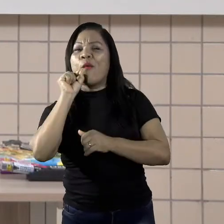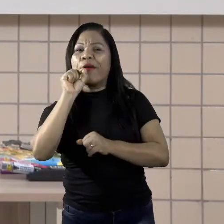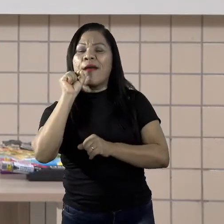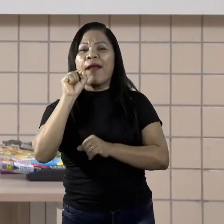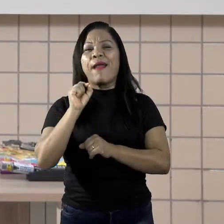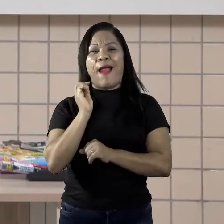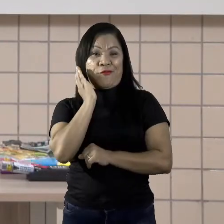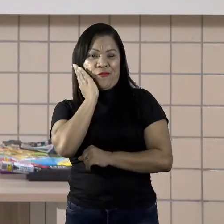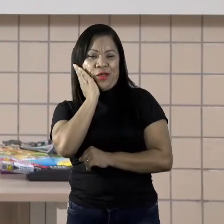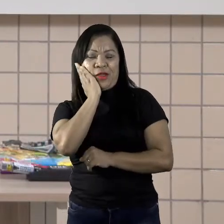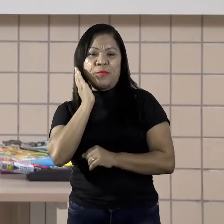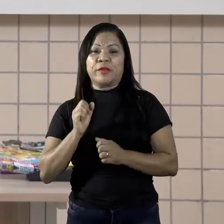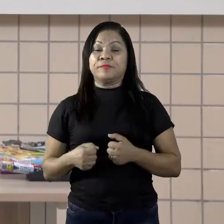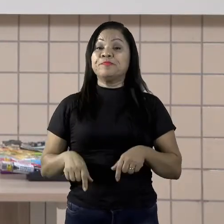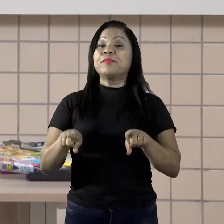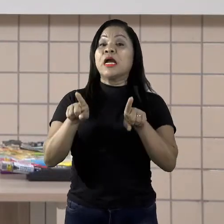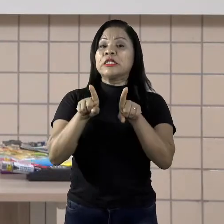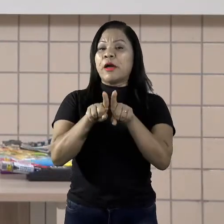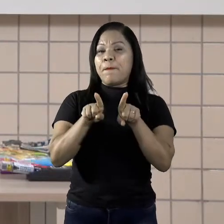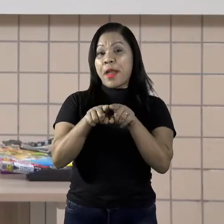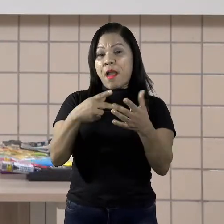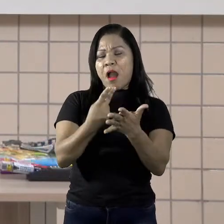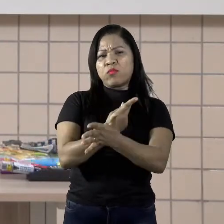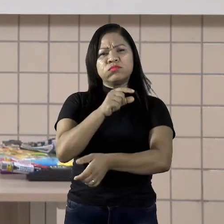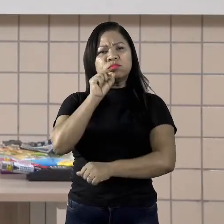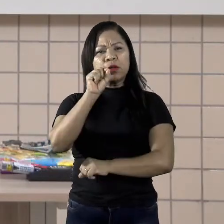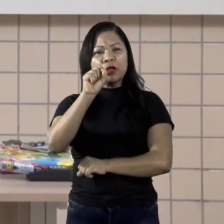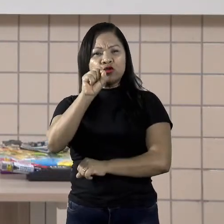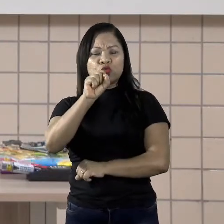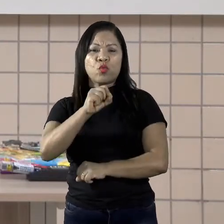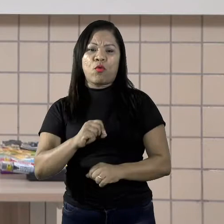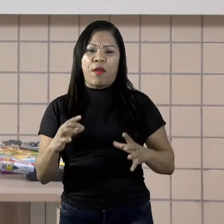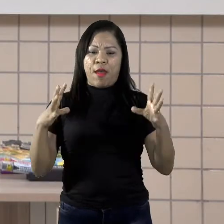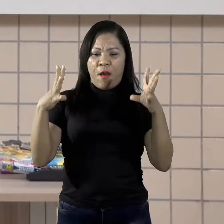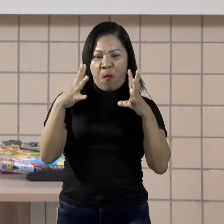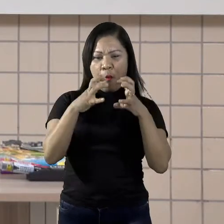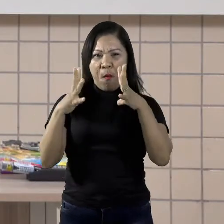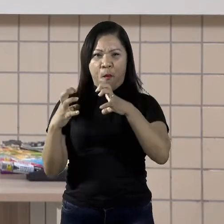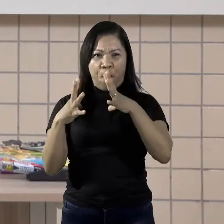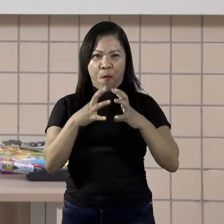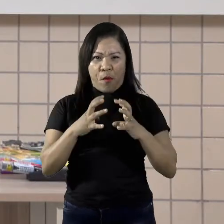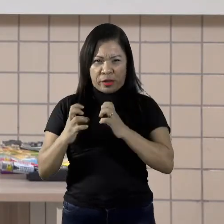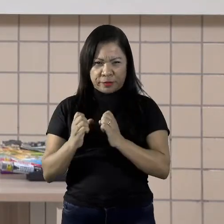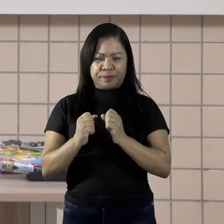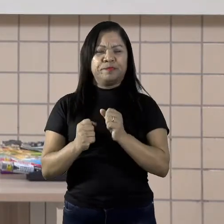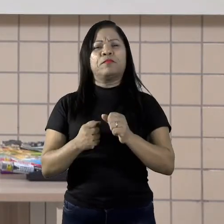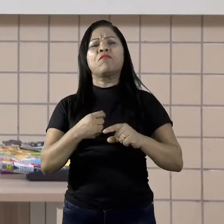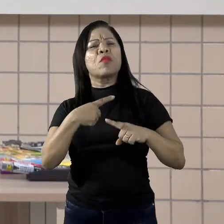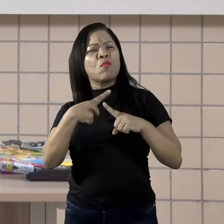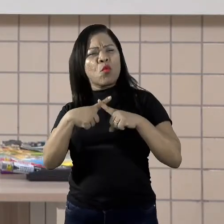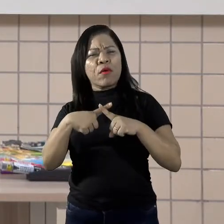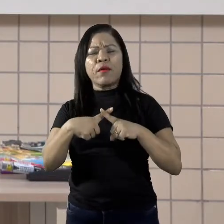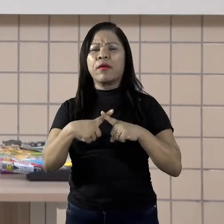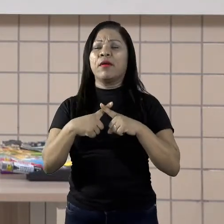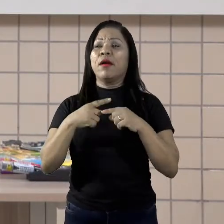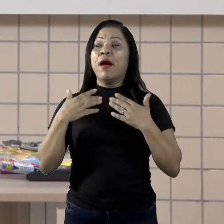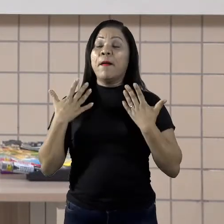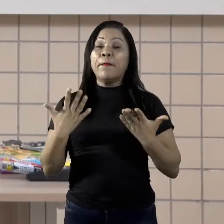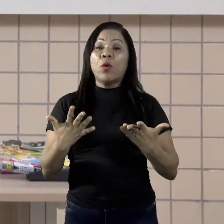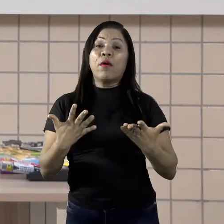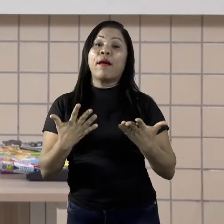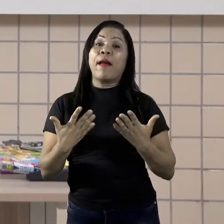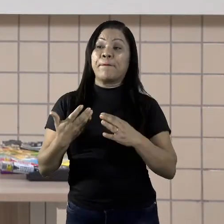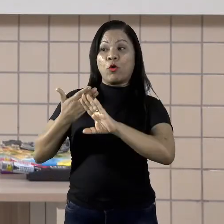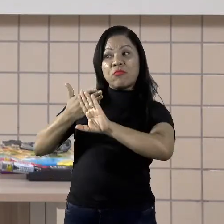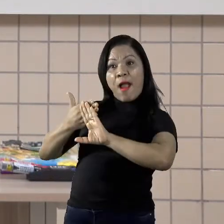lutas. Por isso, existem sempre métodos de tentar afastar o concorrente sem que haja o conflito